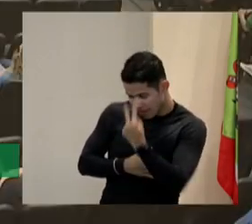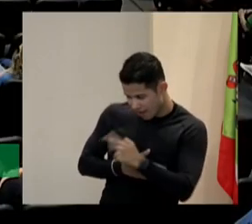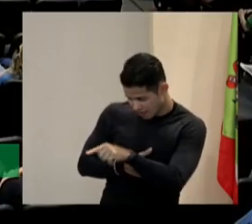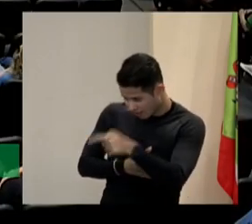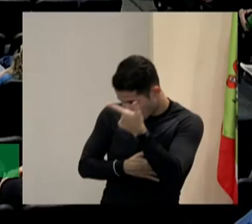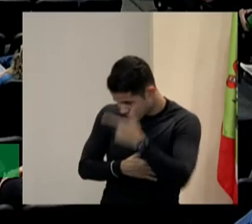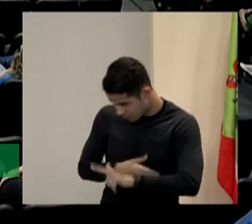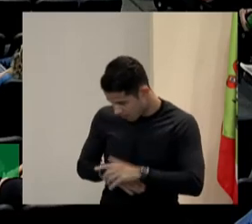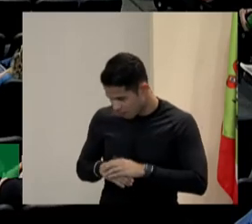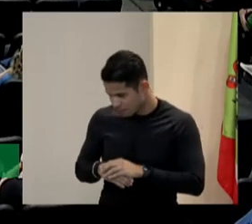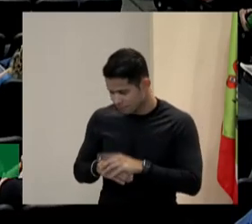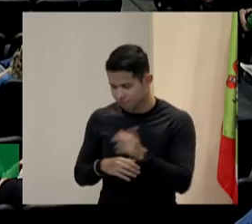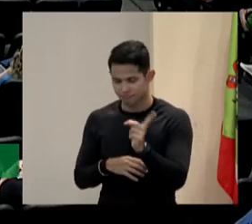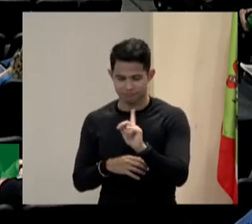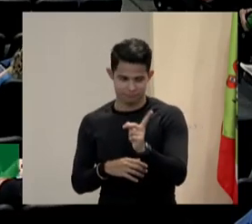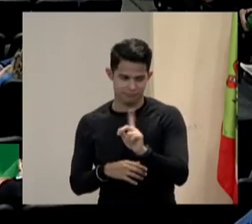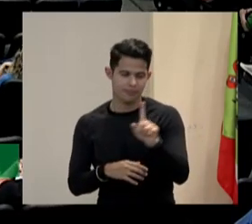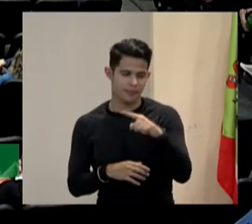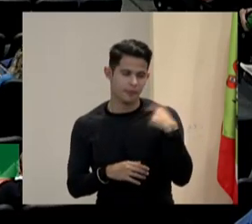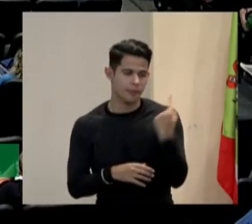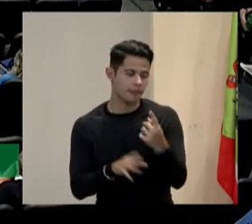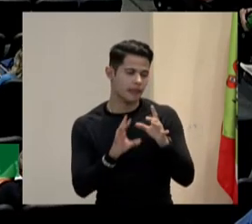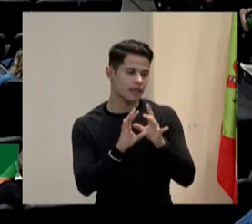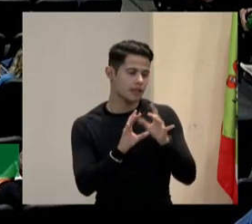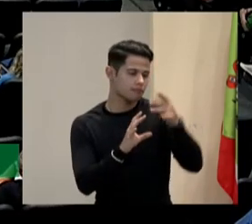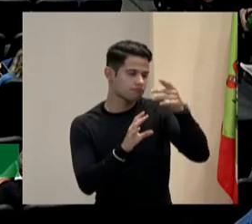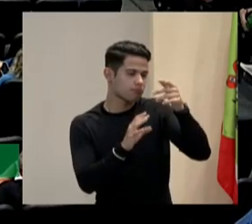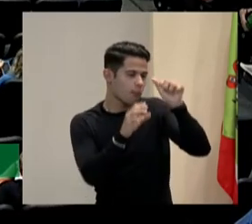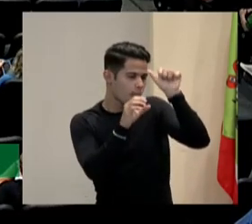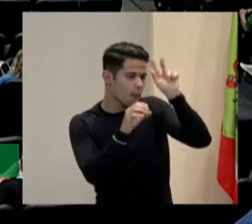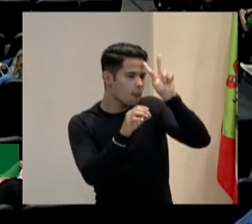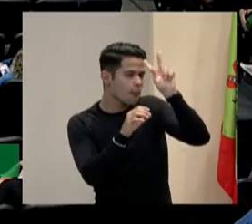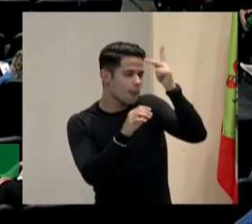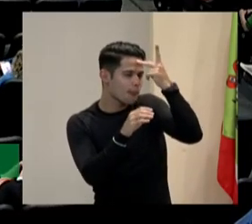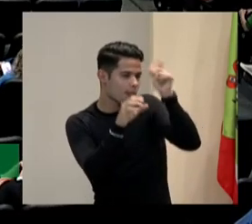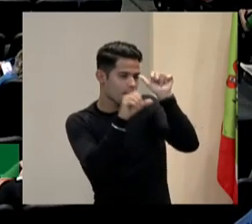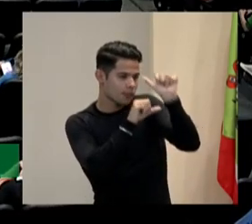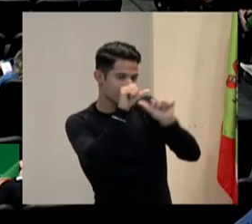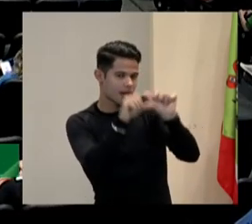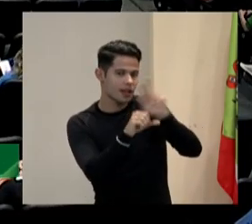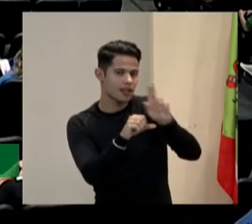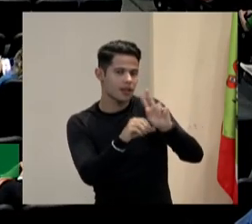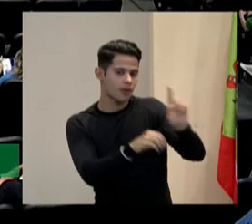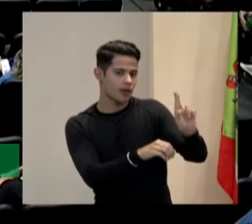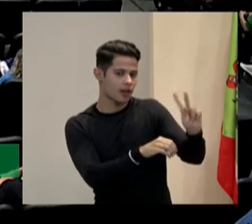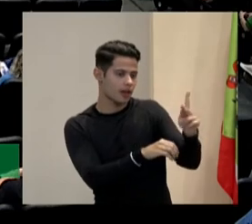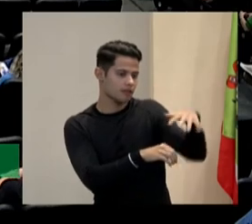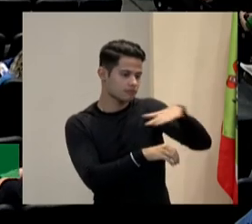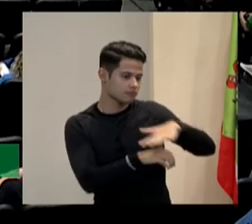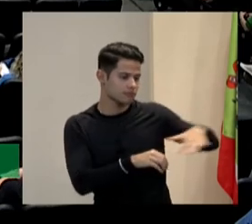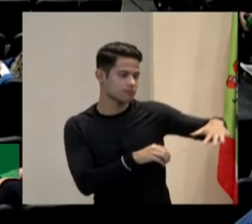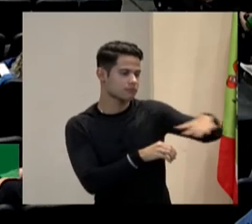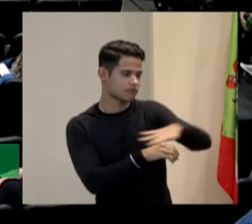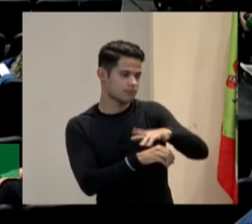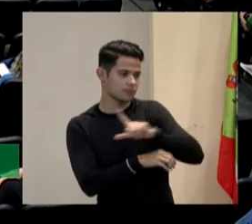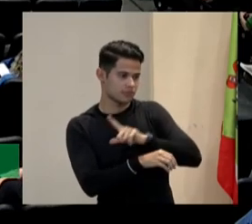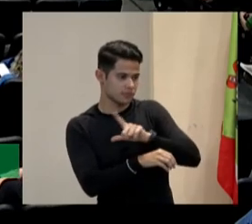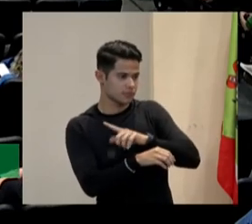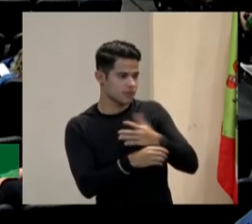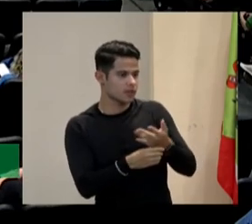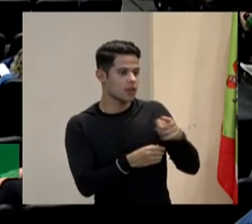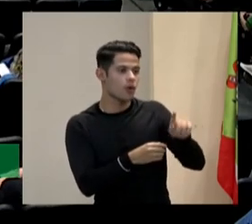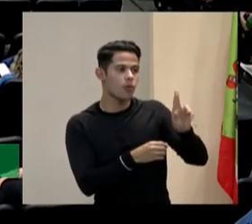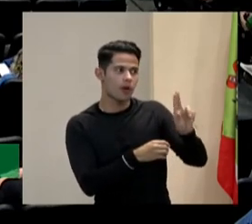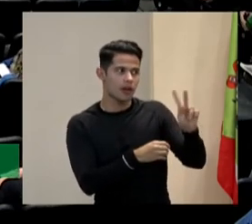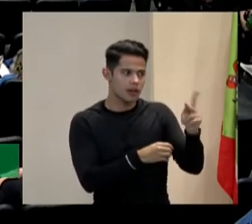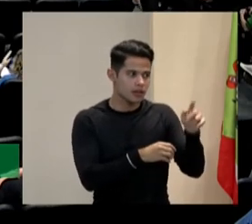a gente tem que se libertar disso e eu acho que não é o RH ainda tem os RHs mas eu acho que ainda o RH ele